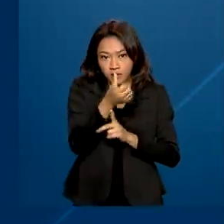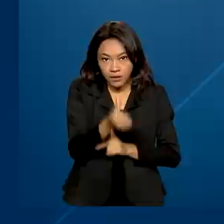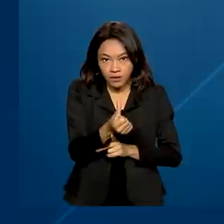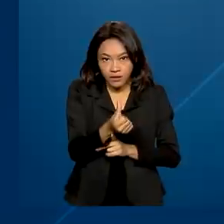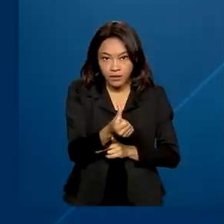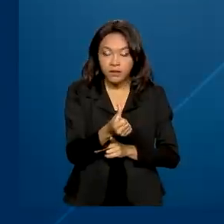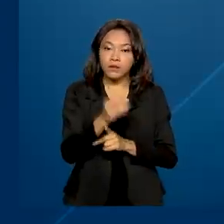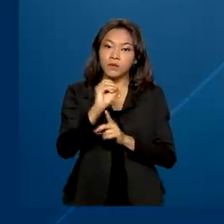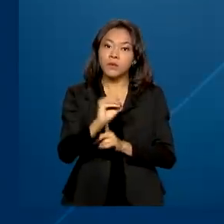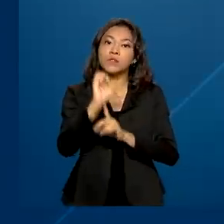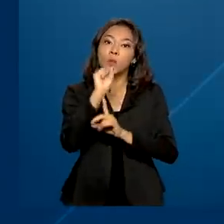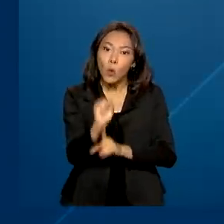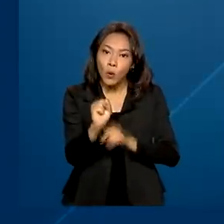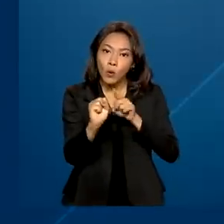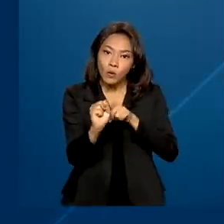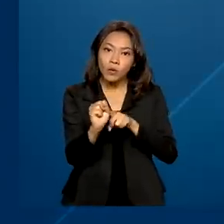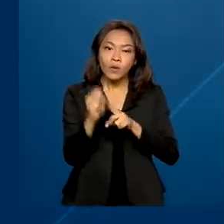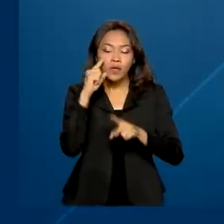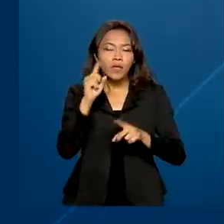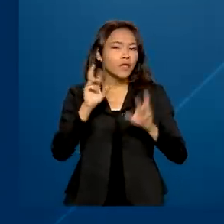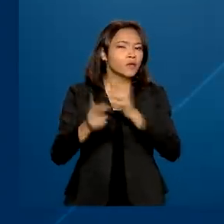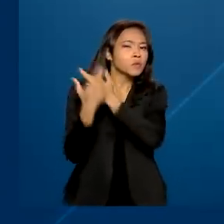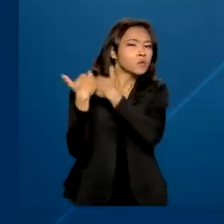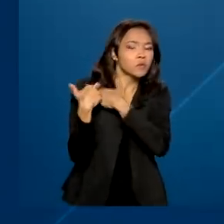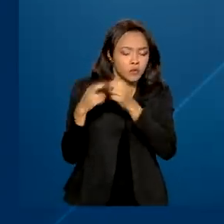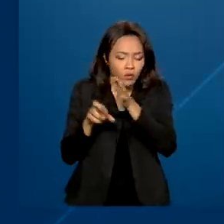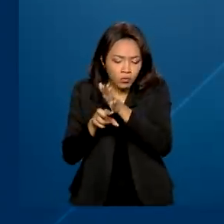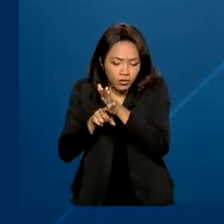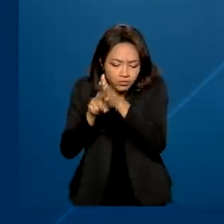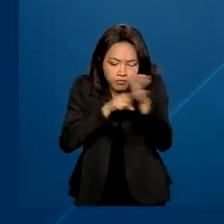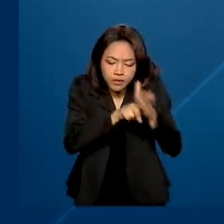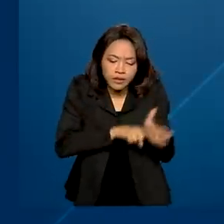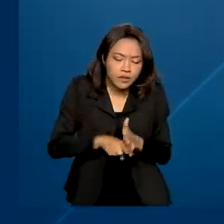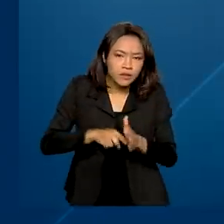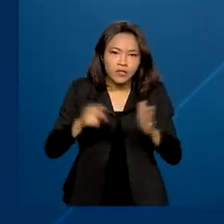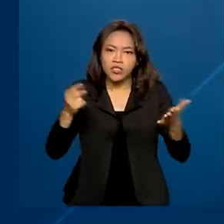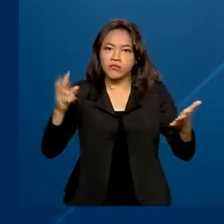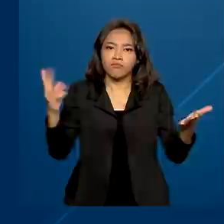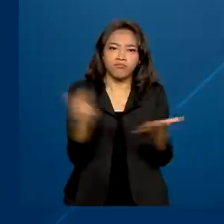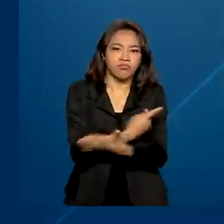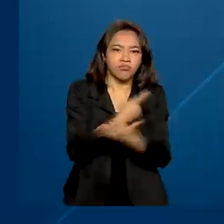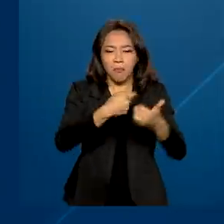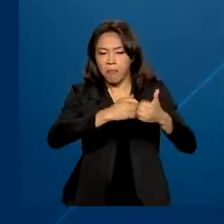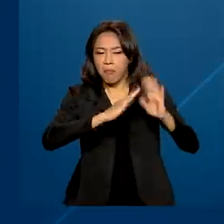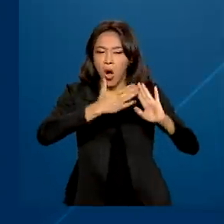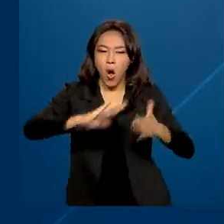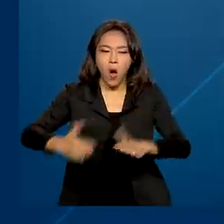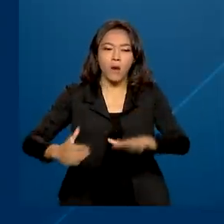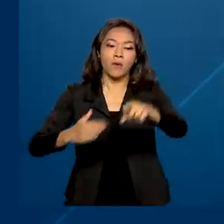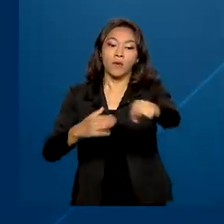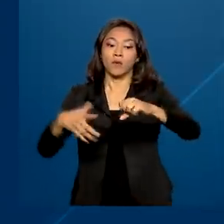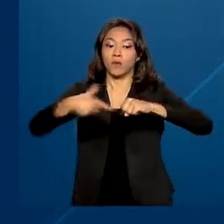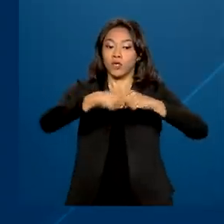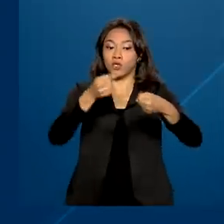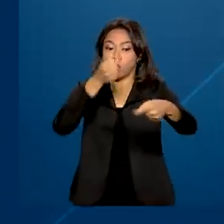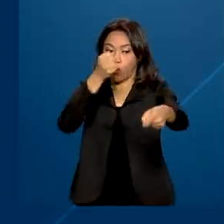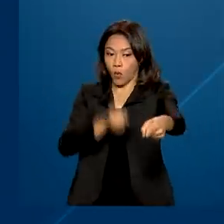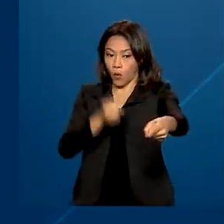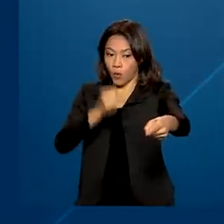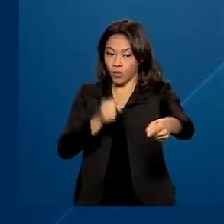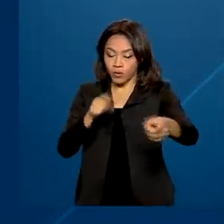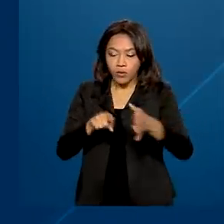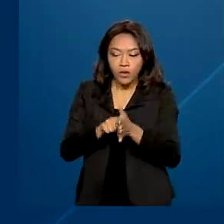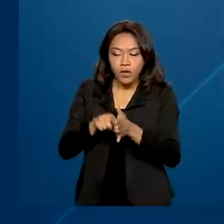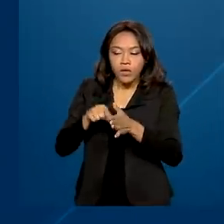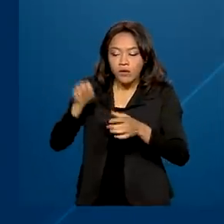Monitoramento de Desastres, prevê em seu artigo 8º, que compete aos municípios identificar e mapear as áreas